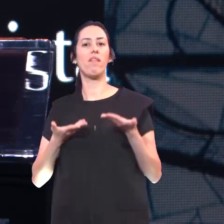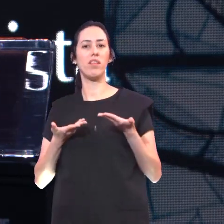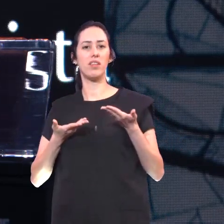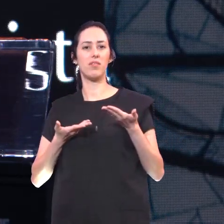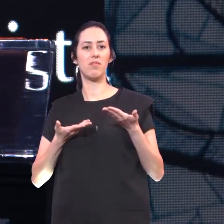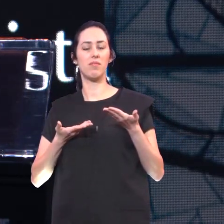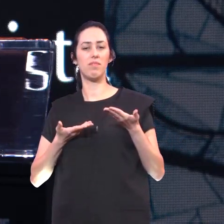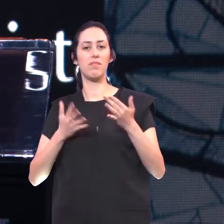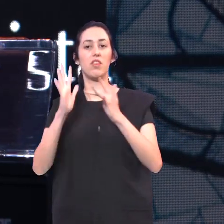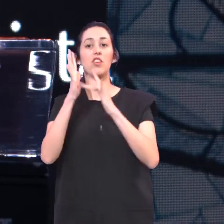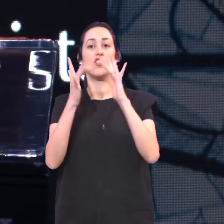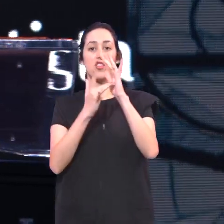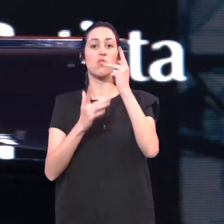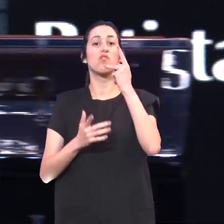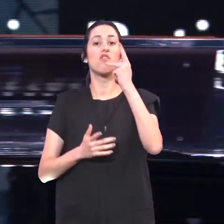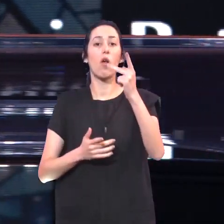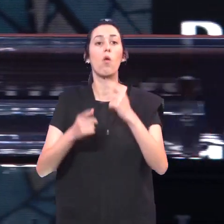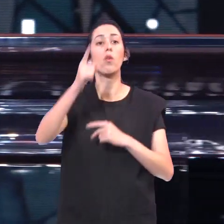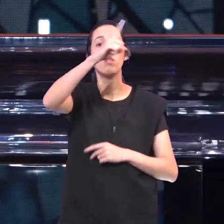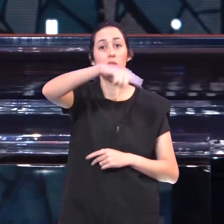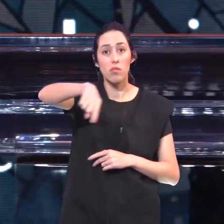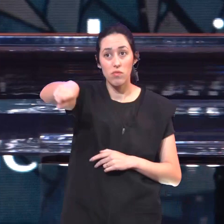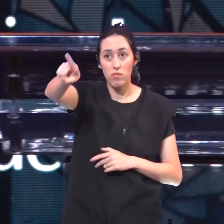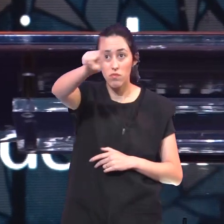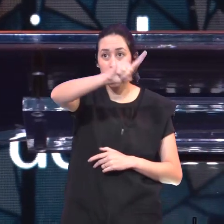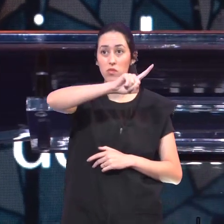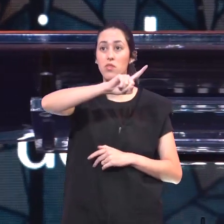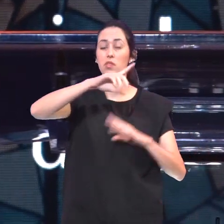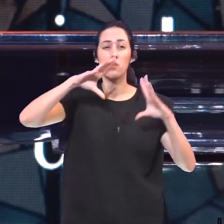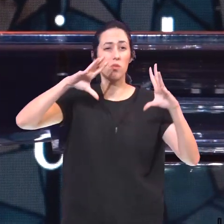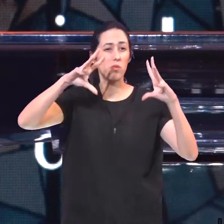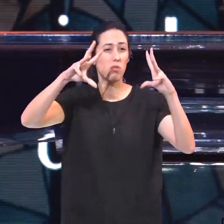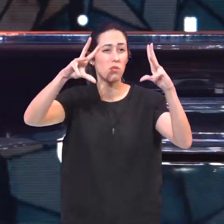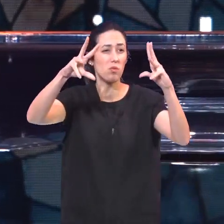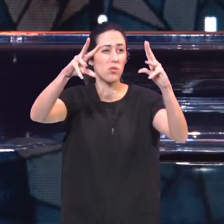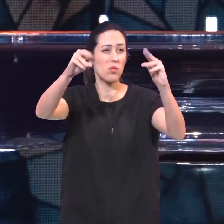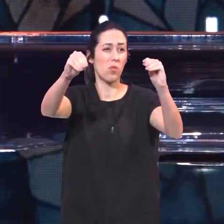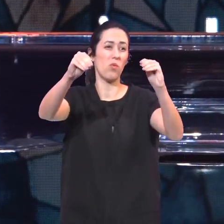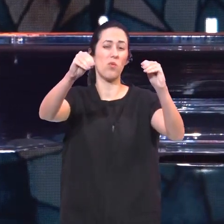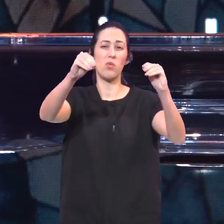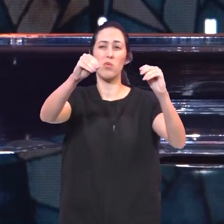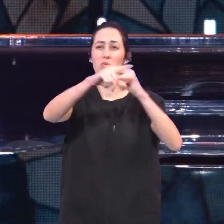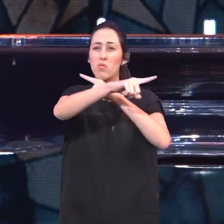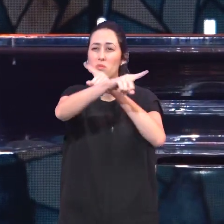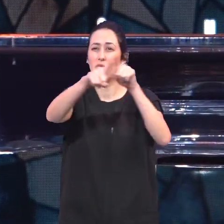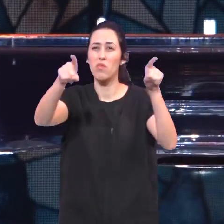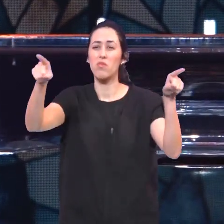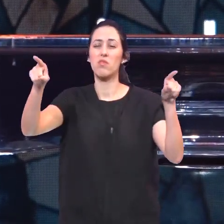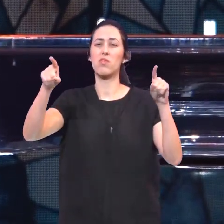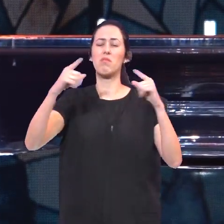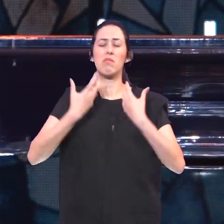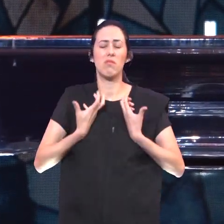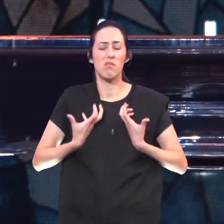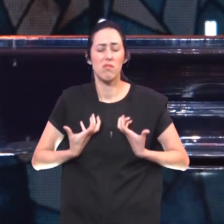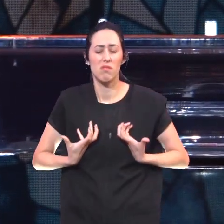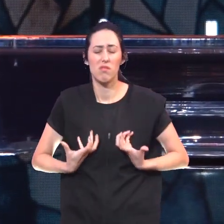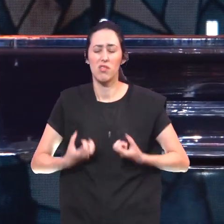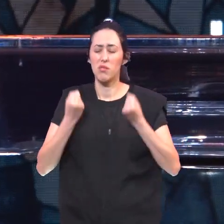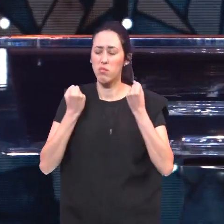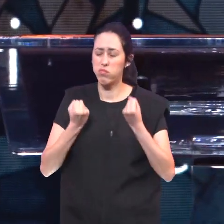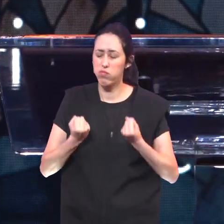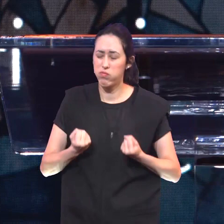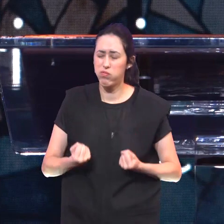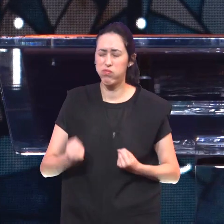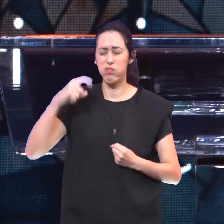ele disse Vinde a mim Todos Todos Todos os que estão Cansados E